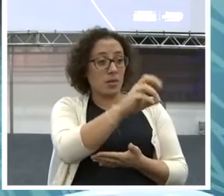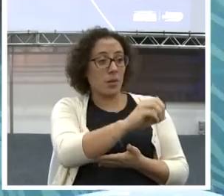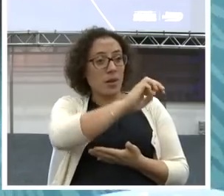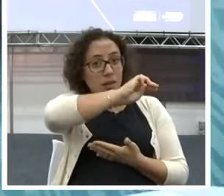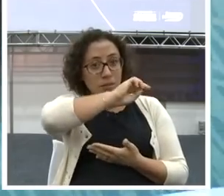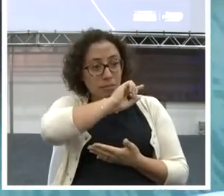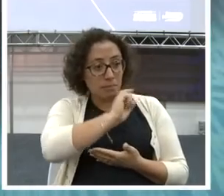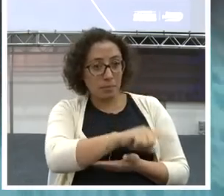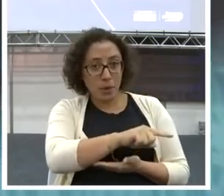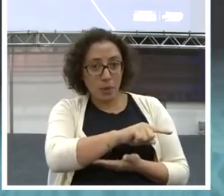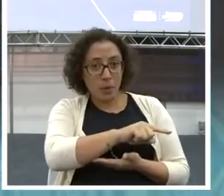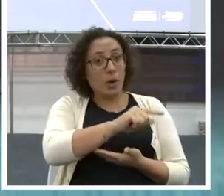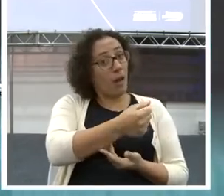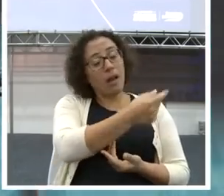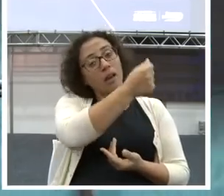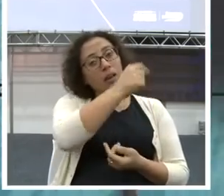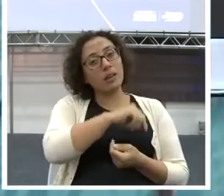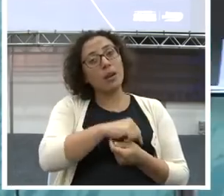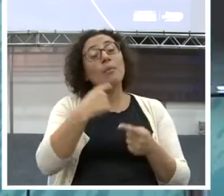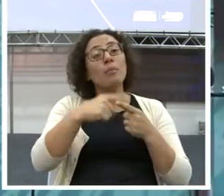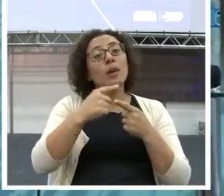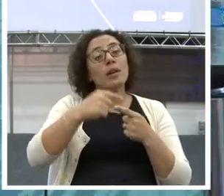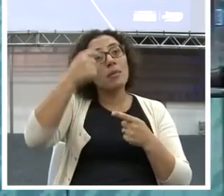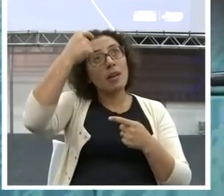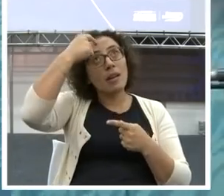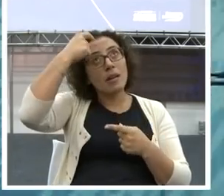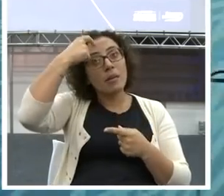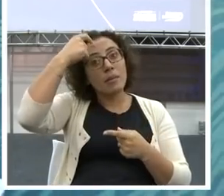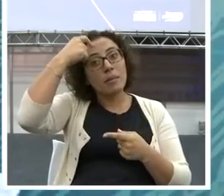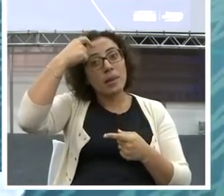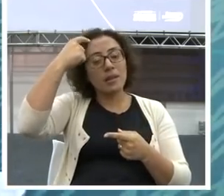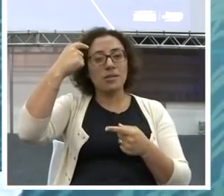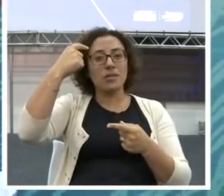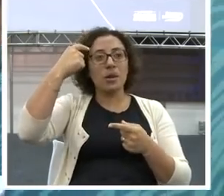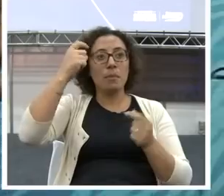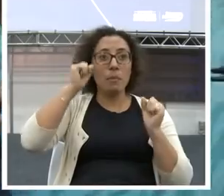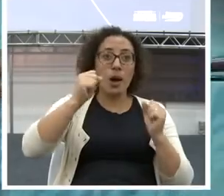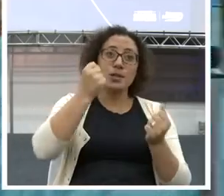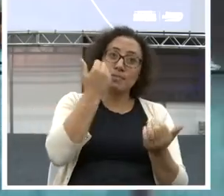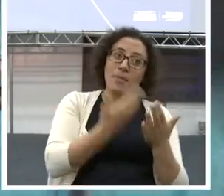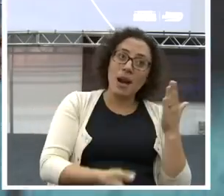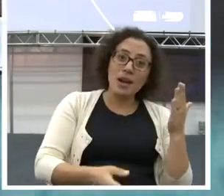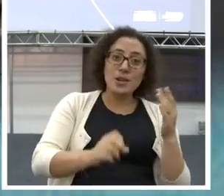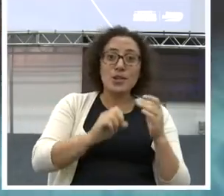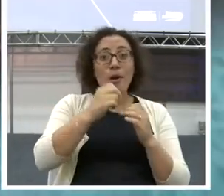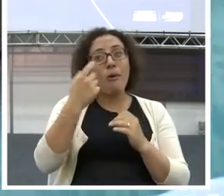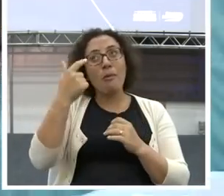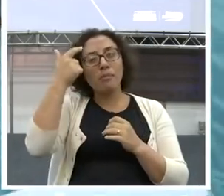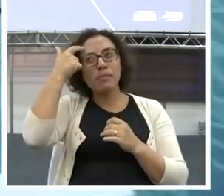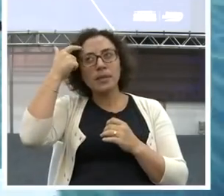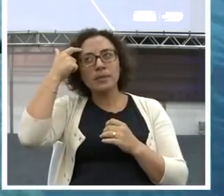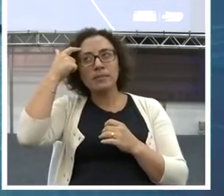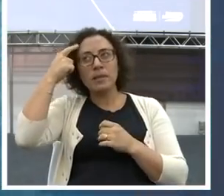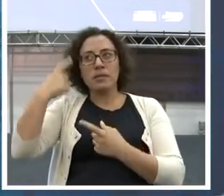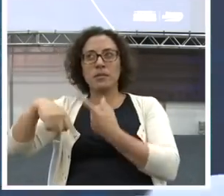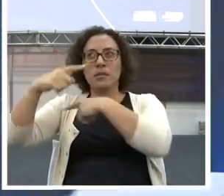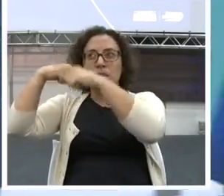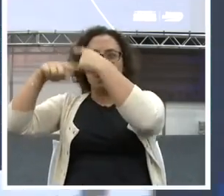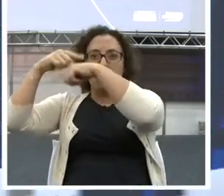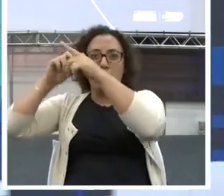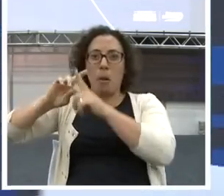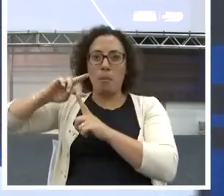Porque é a mente que vai fazer ele. Perder aquele dinheiro. E ganhar dinheiro. Outra coisa. ganhar dinheiro para você enriquecer.